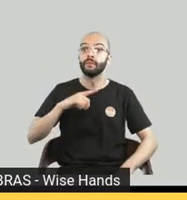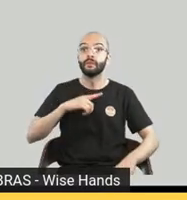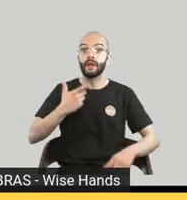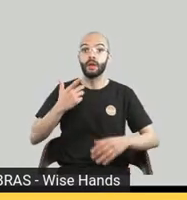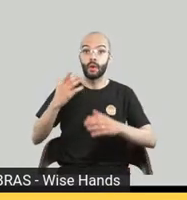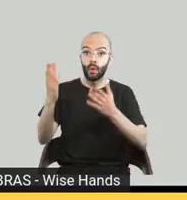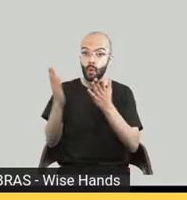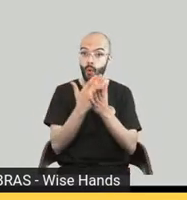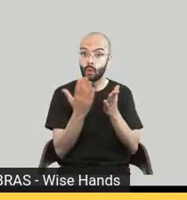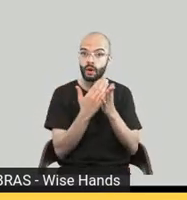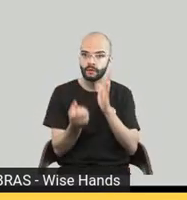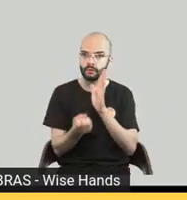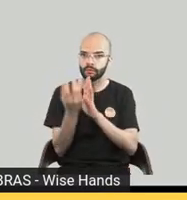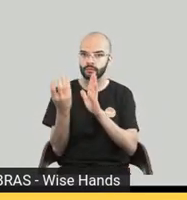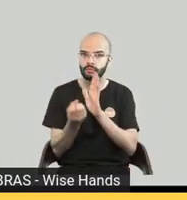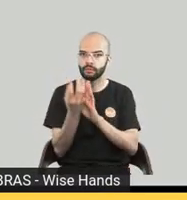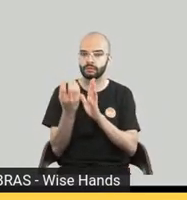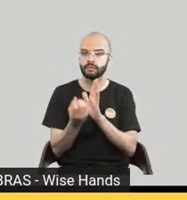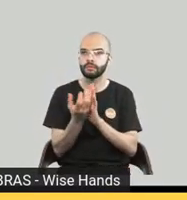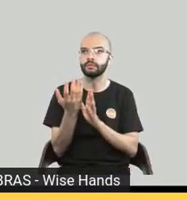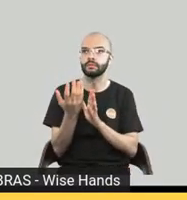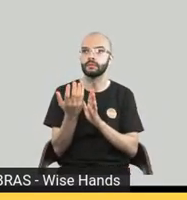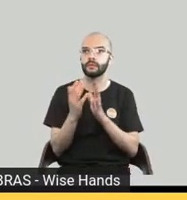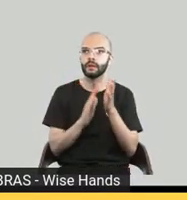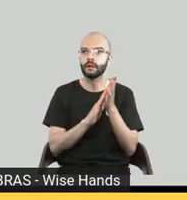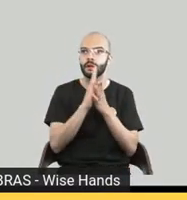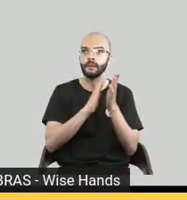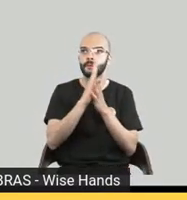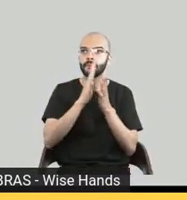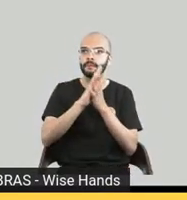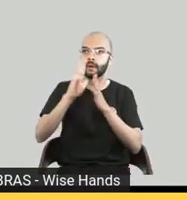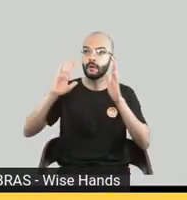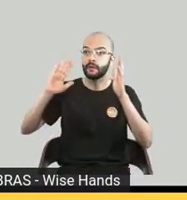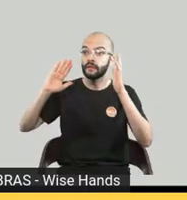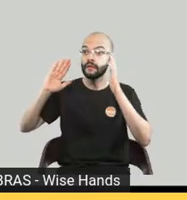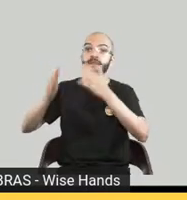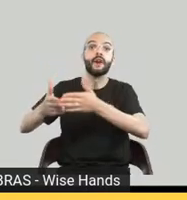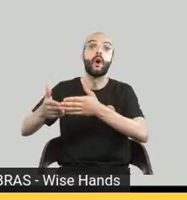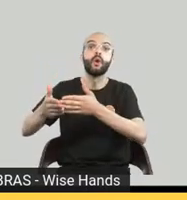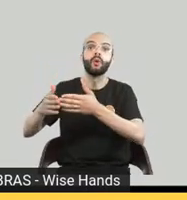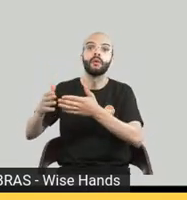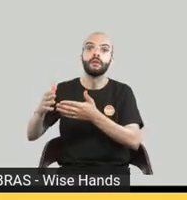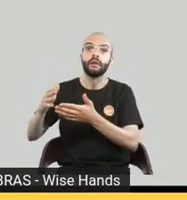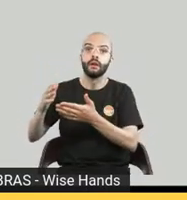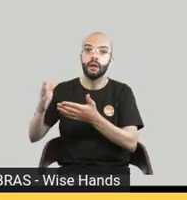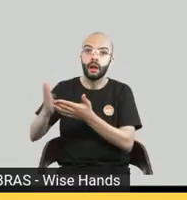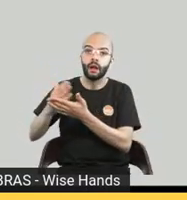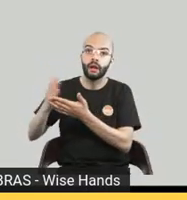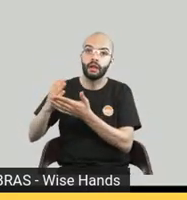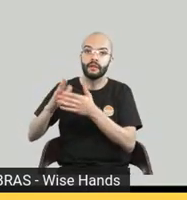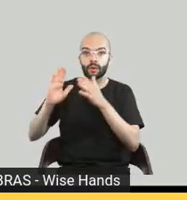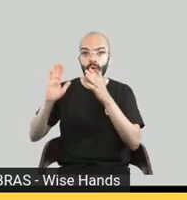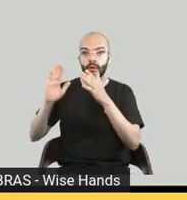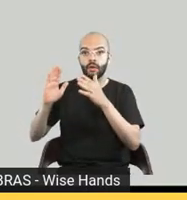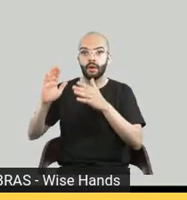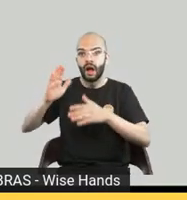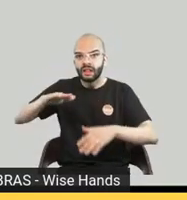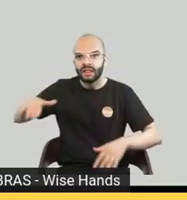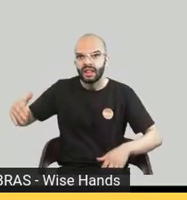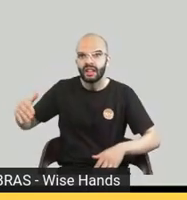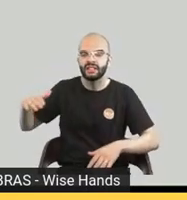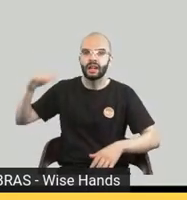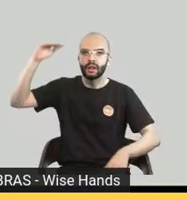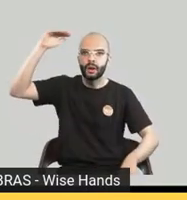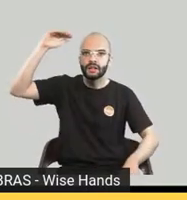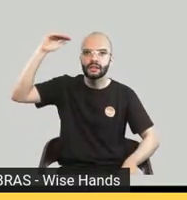ebook ou de audiobook maior do que a média assim os jovens ali de 12 a 18 anos pelo menos